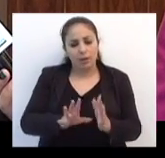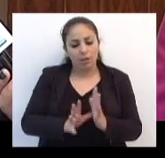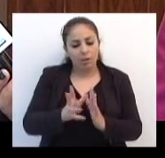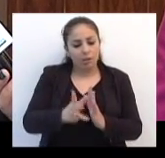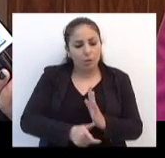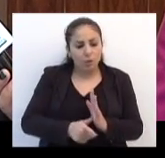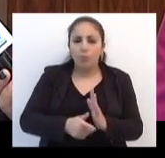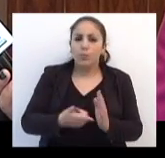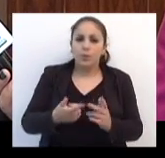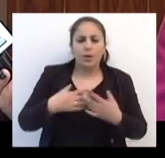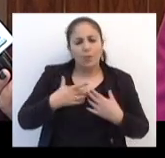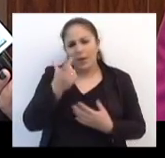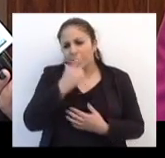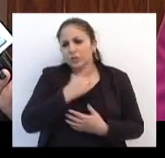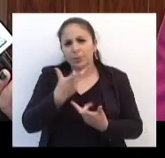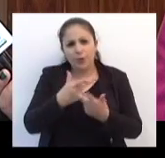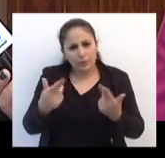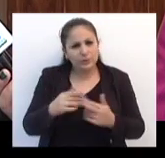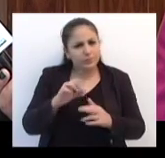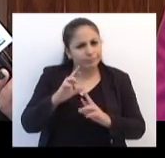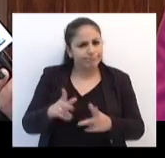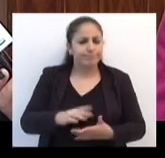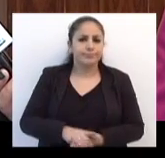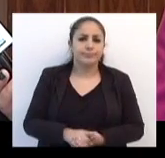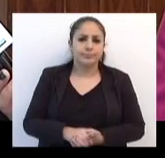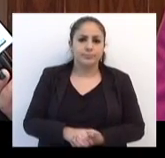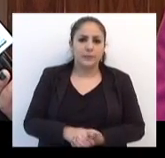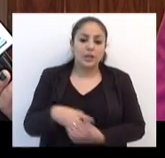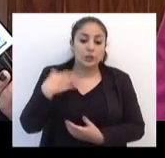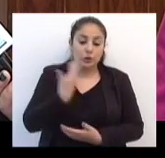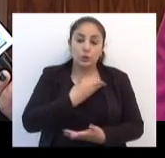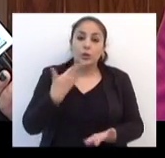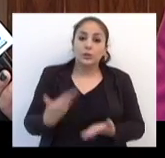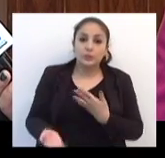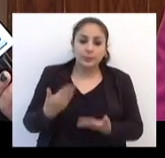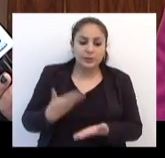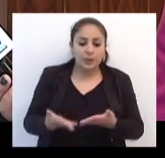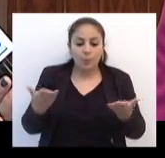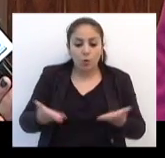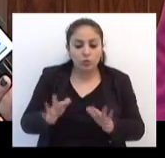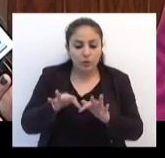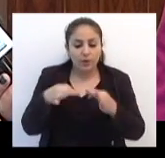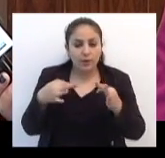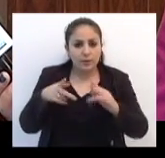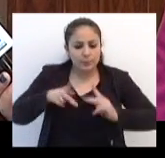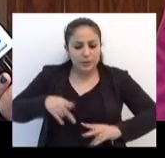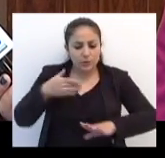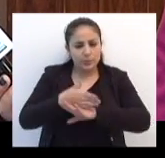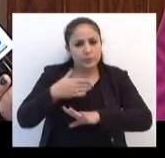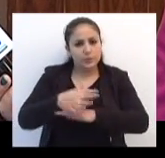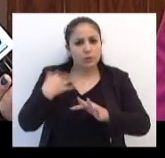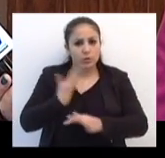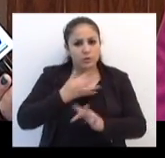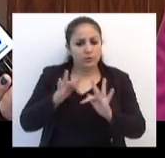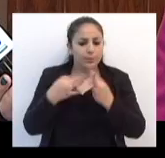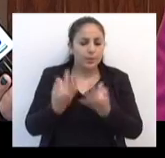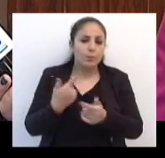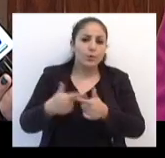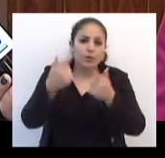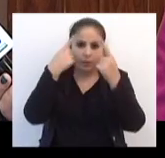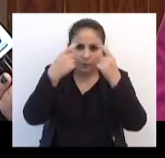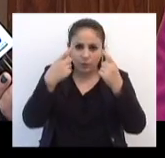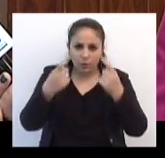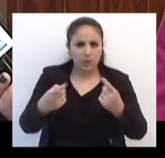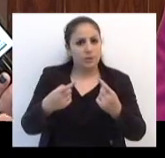isso é extremamente irreversível, não vereadores Amar? Nós perdemos hoje um familiar devido a uma violência que está